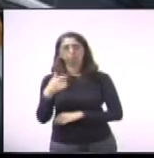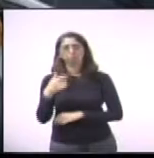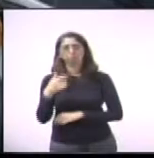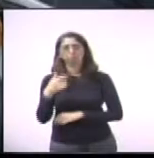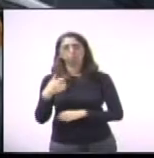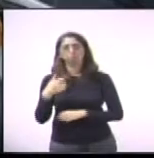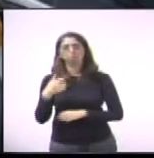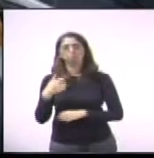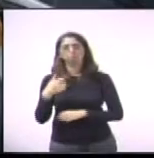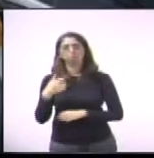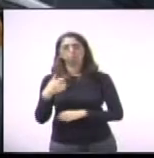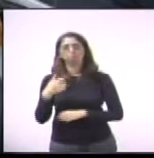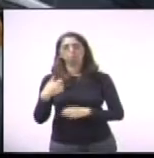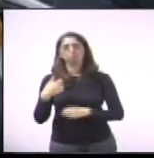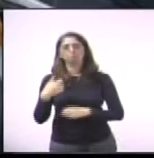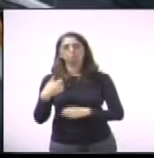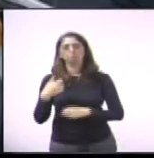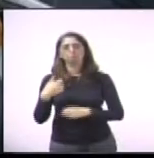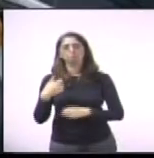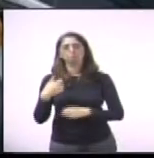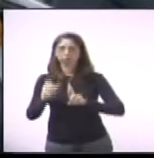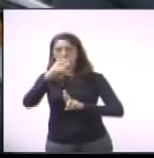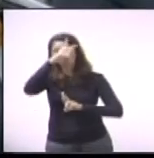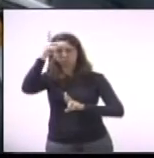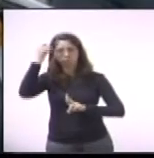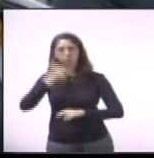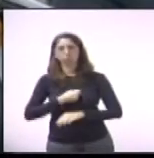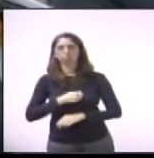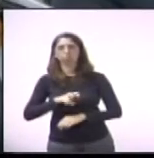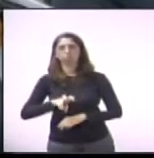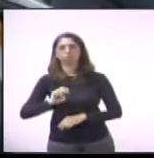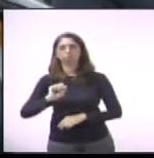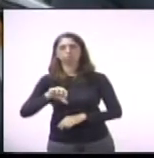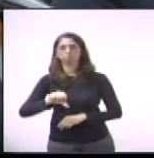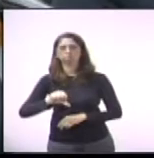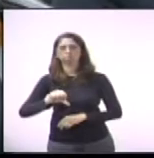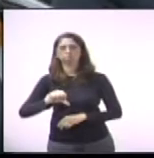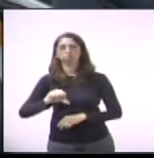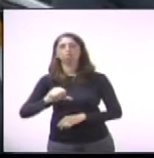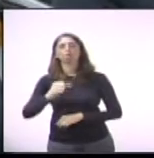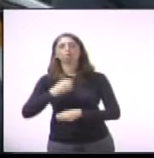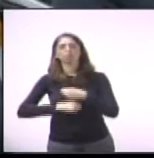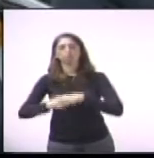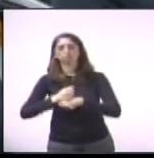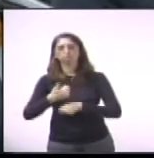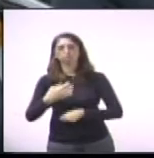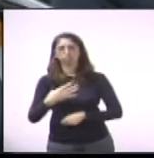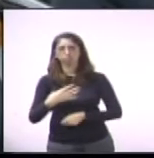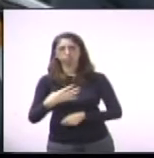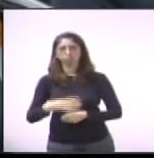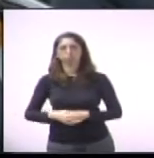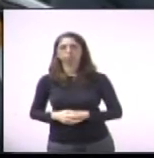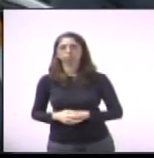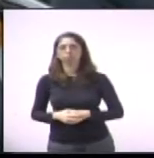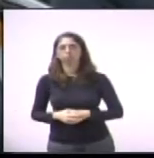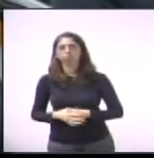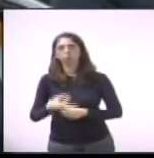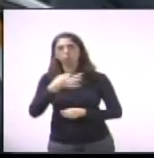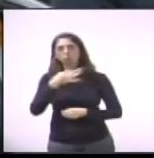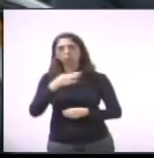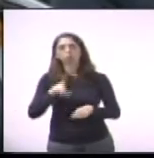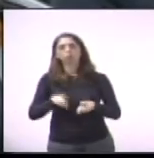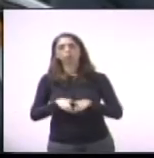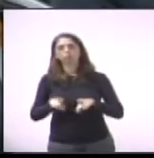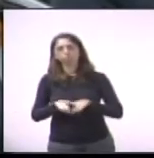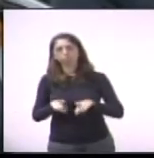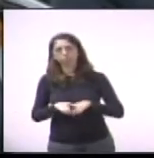Executivo quanto à indicação nº 589, barra 2014, que sugeriu a